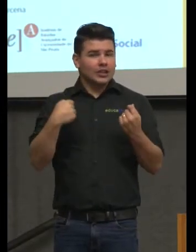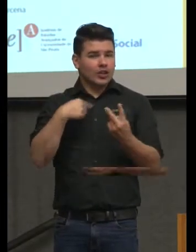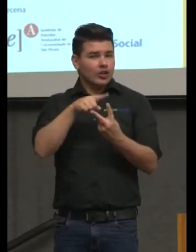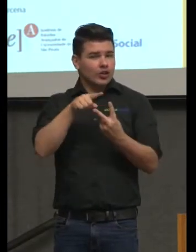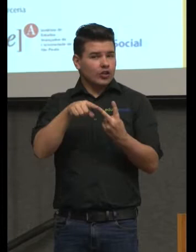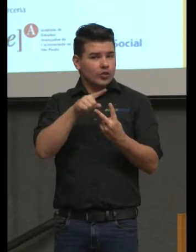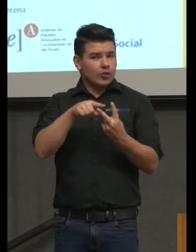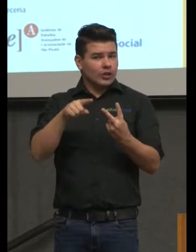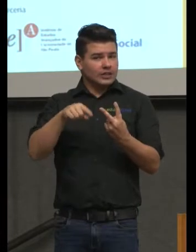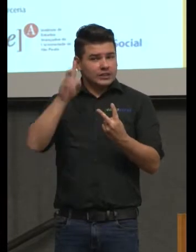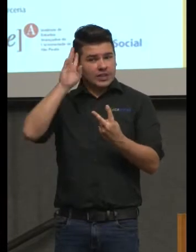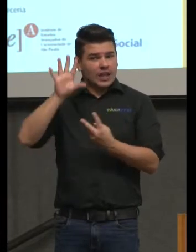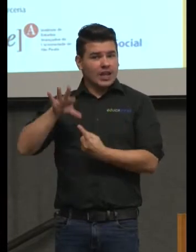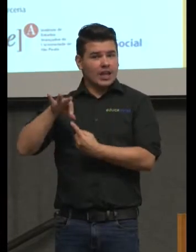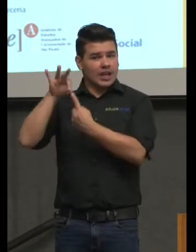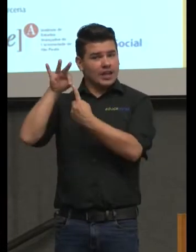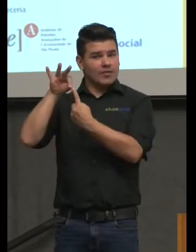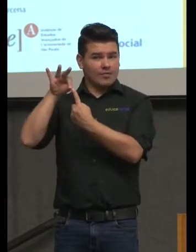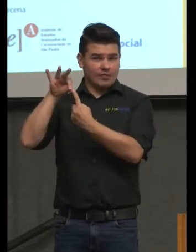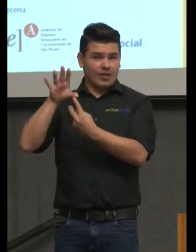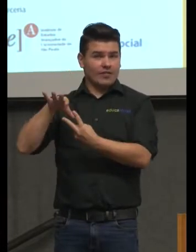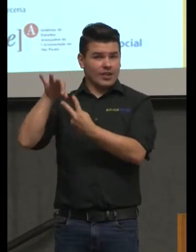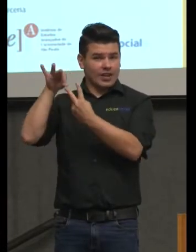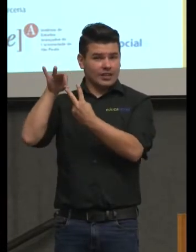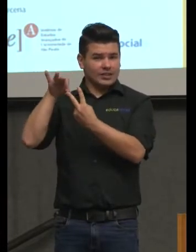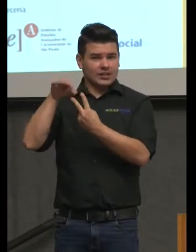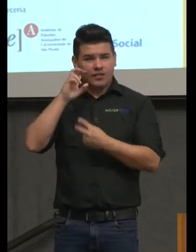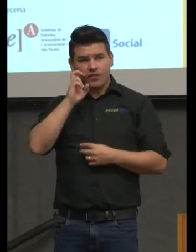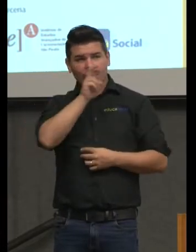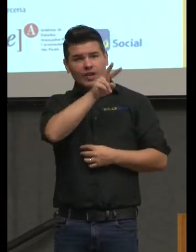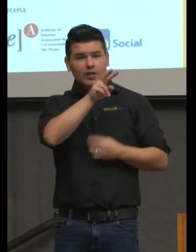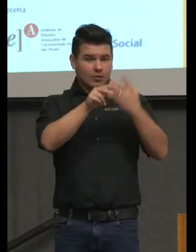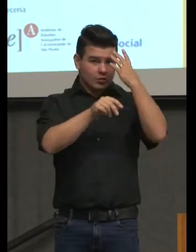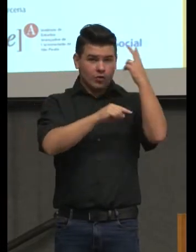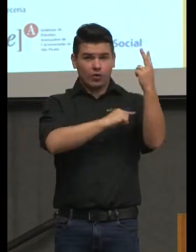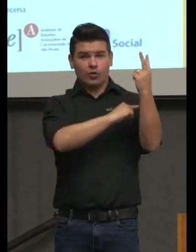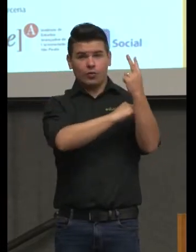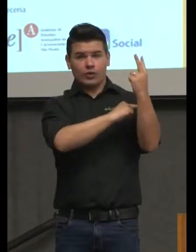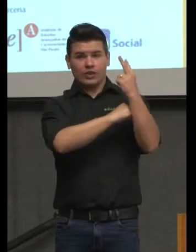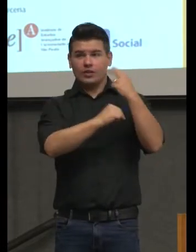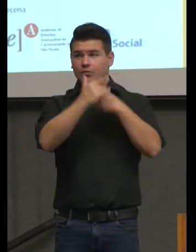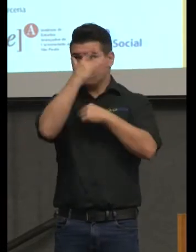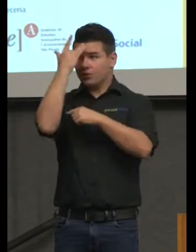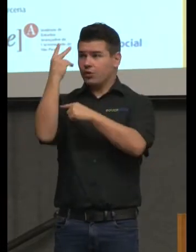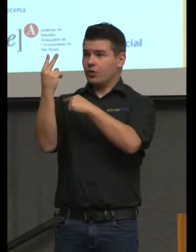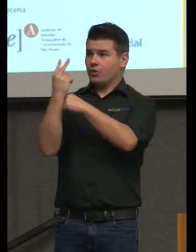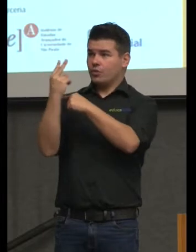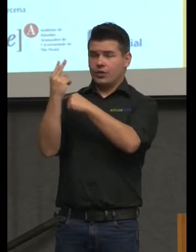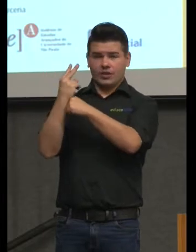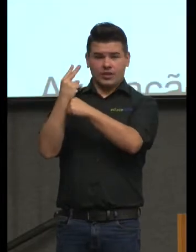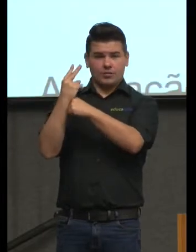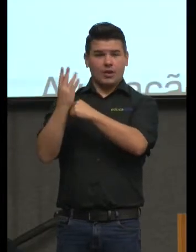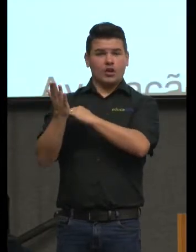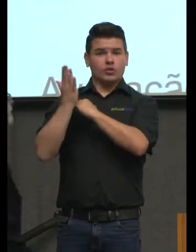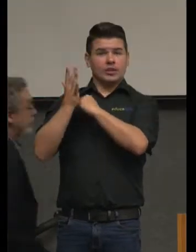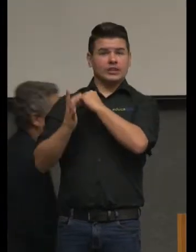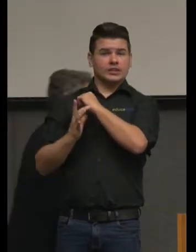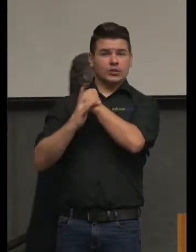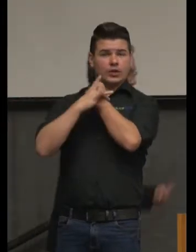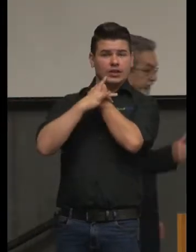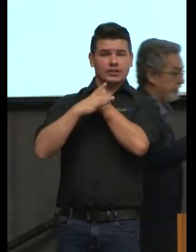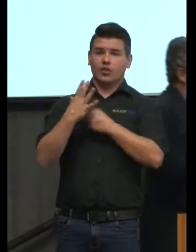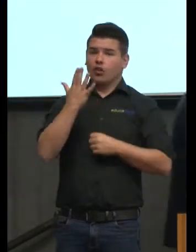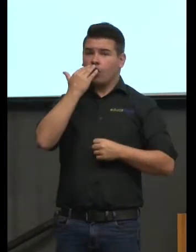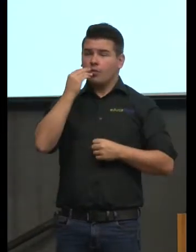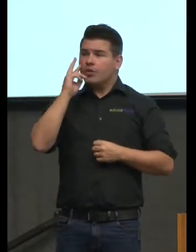o que que as pessoas que cuidam de mim que garantem a minha sobrevivência fazem